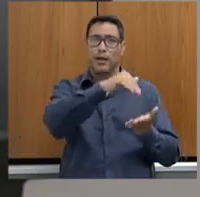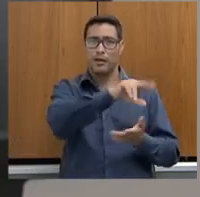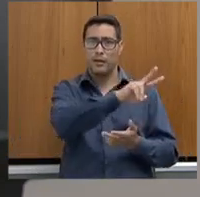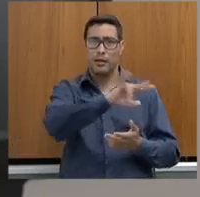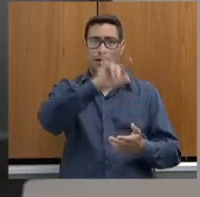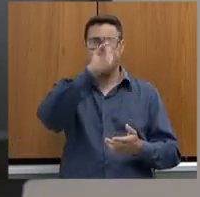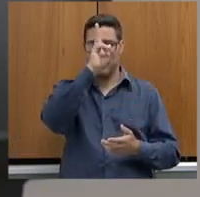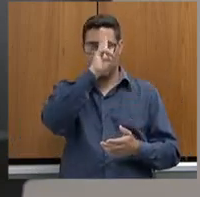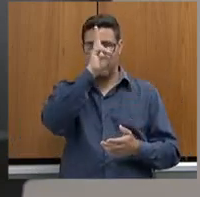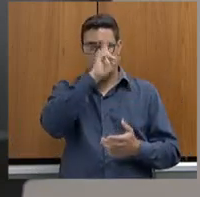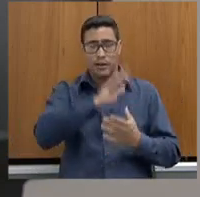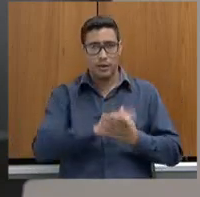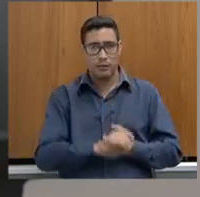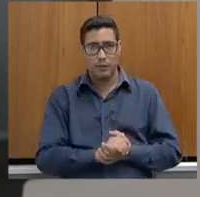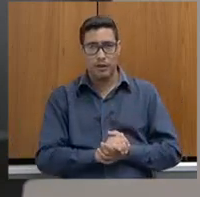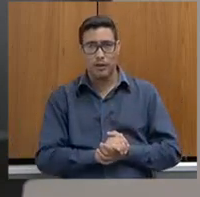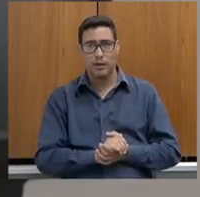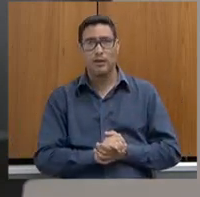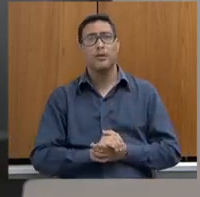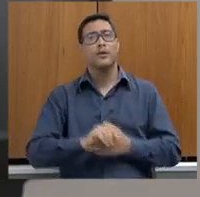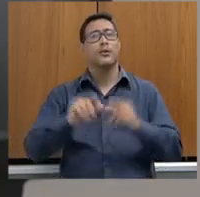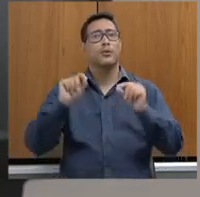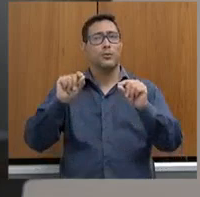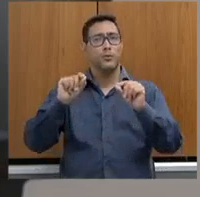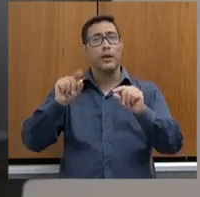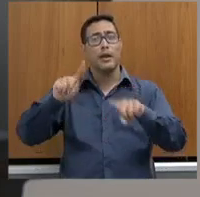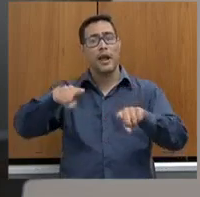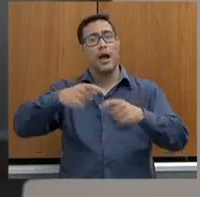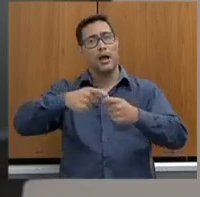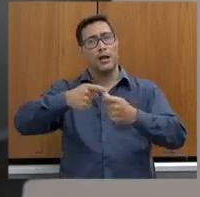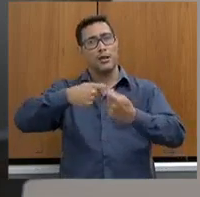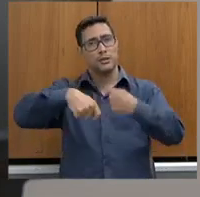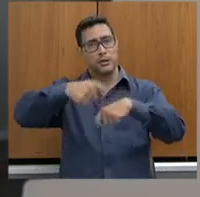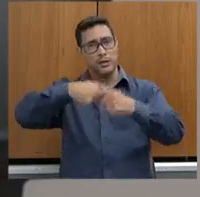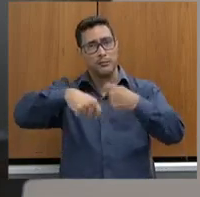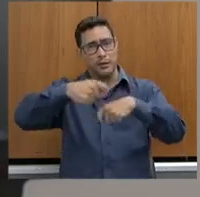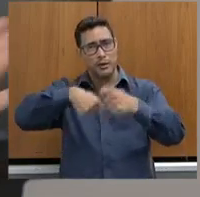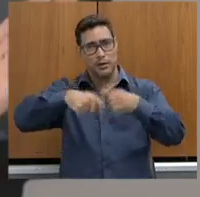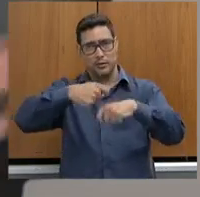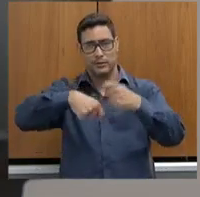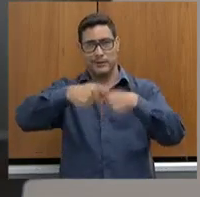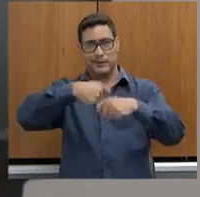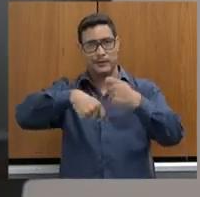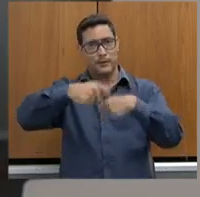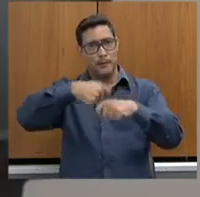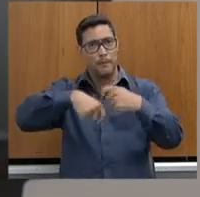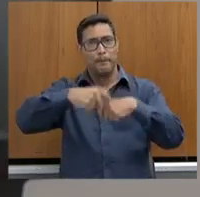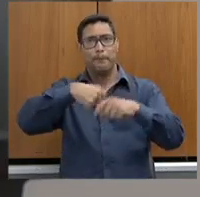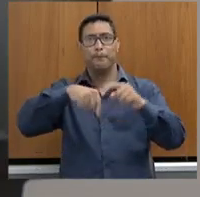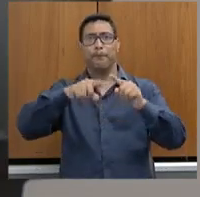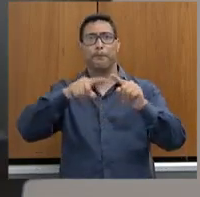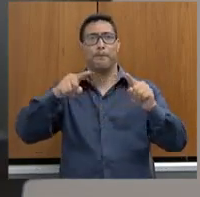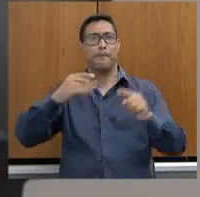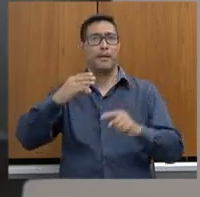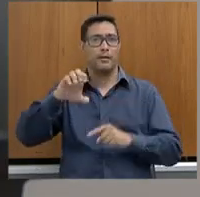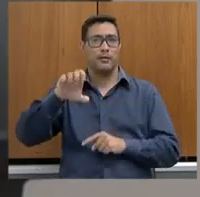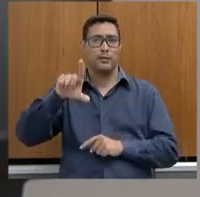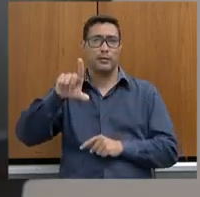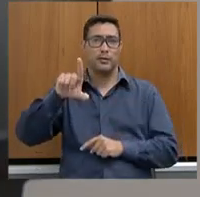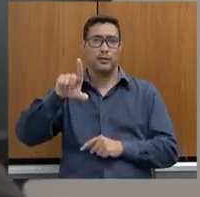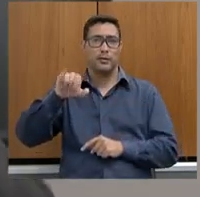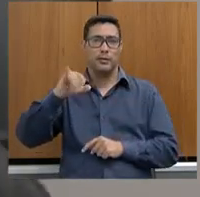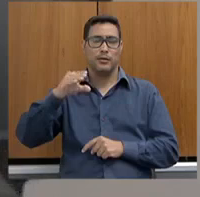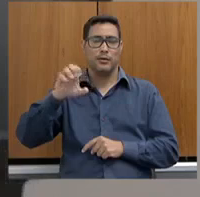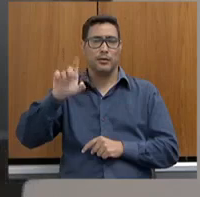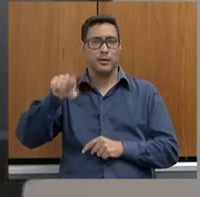porque a administração, Ana Luísa, sabia, e a Celise, que é servidora de carreira aqui da